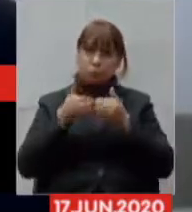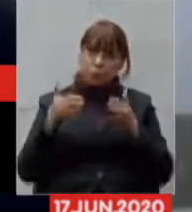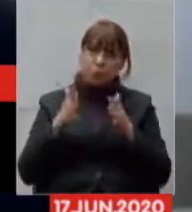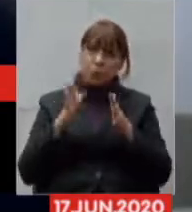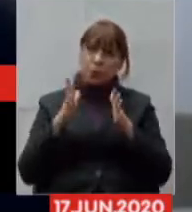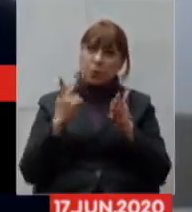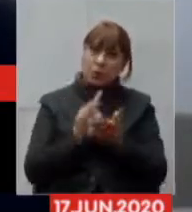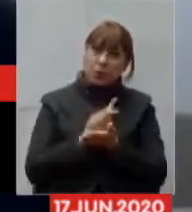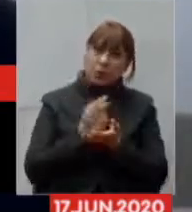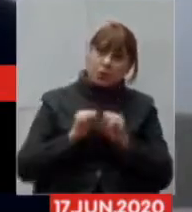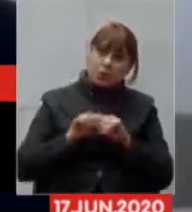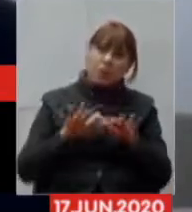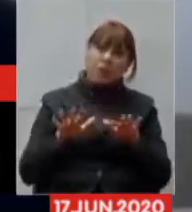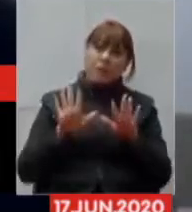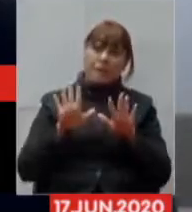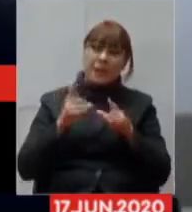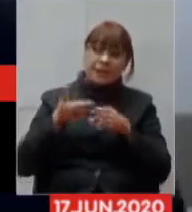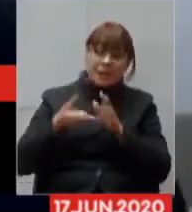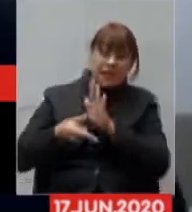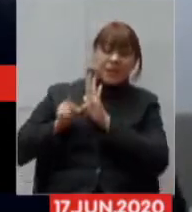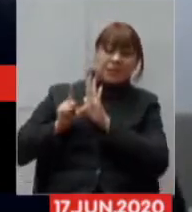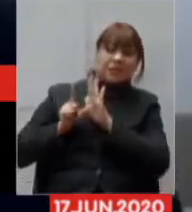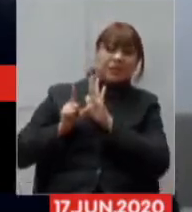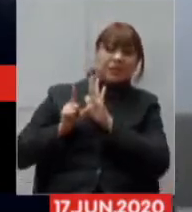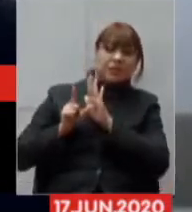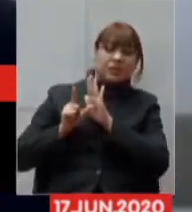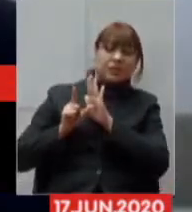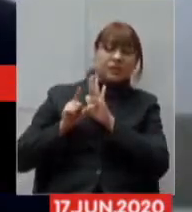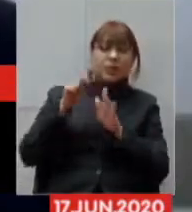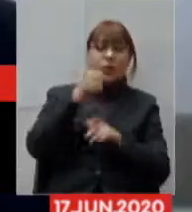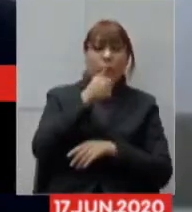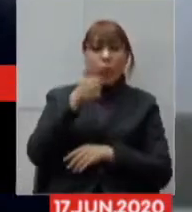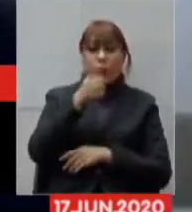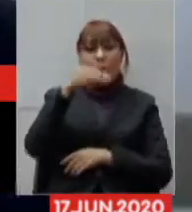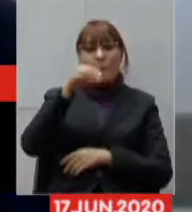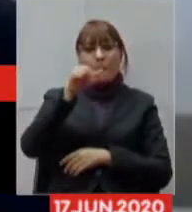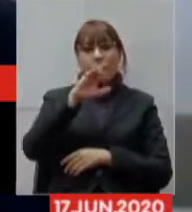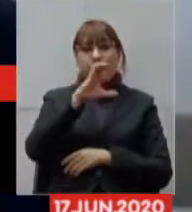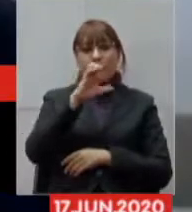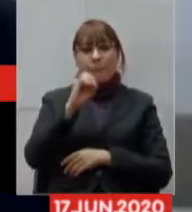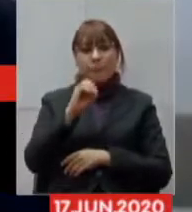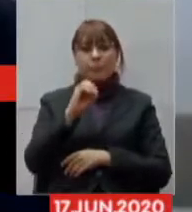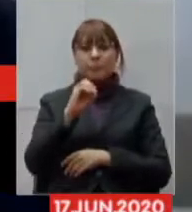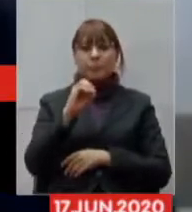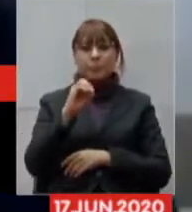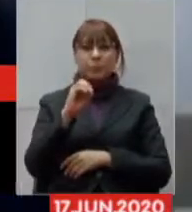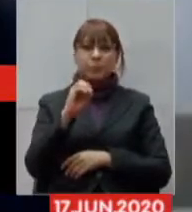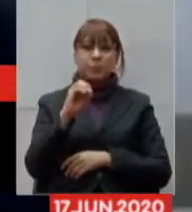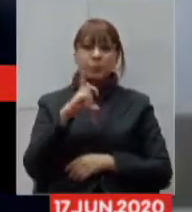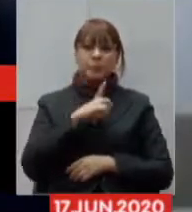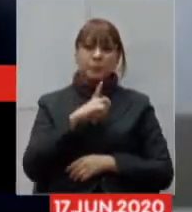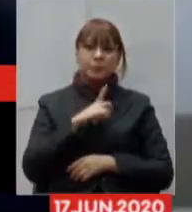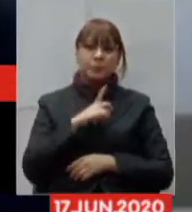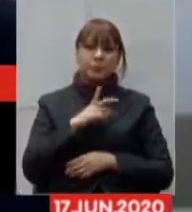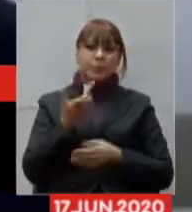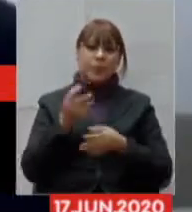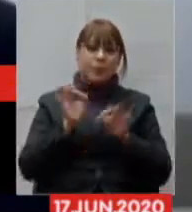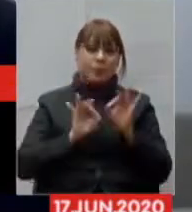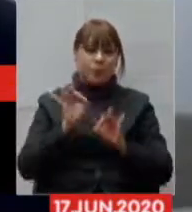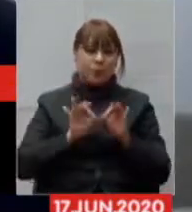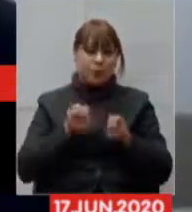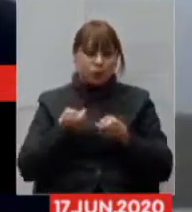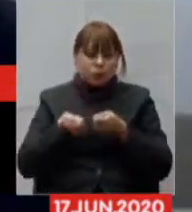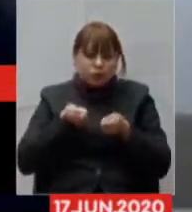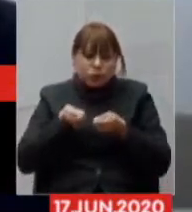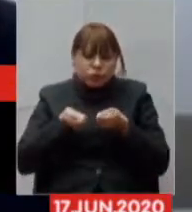já com a televisão já começou a preparar o nosso plano de contingência público e